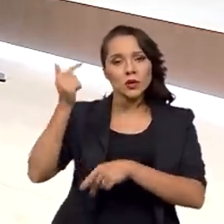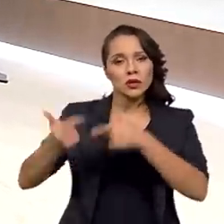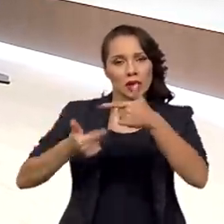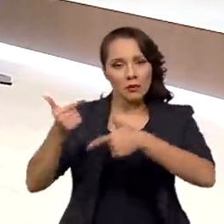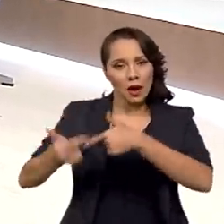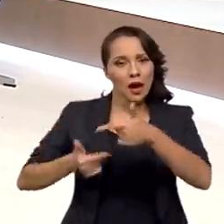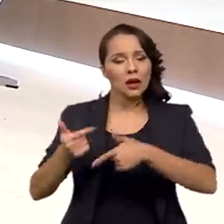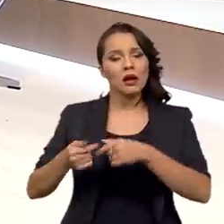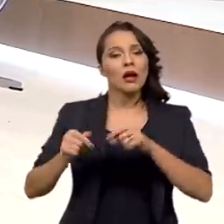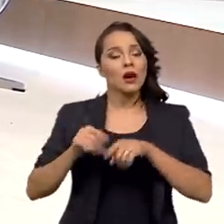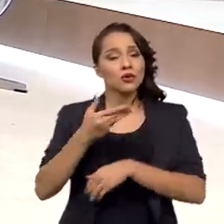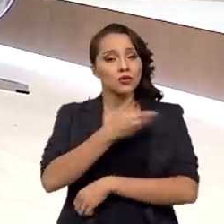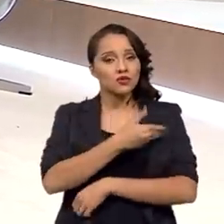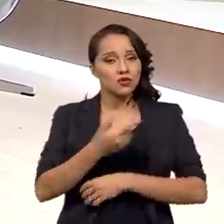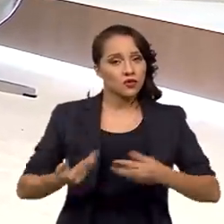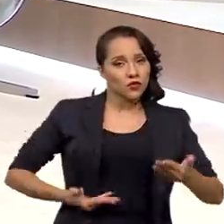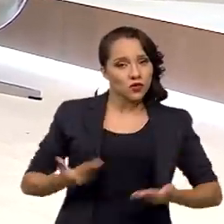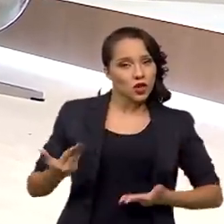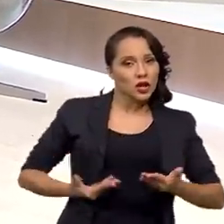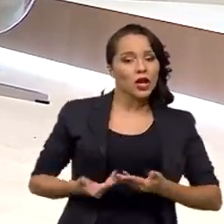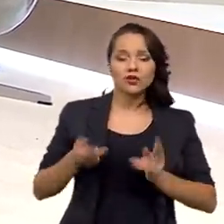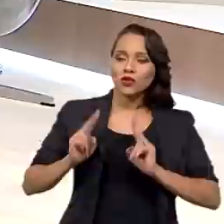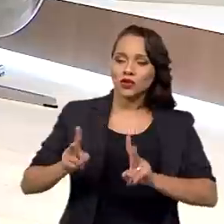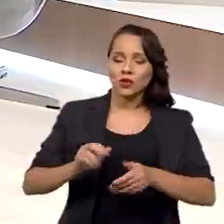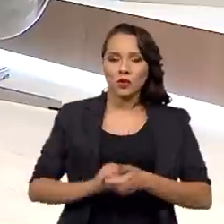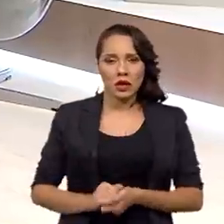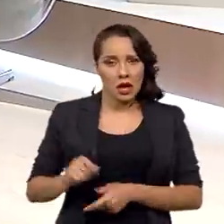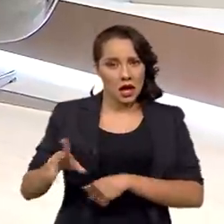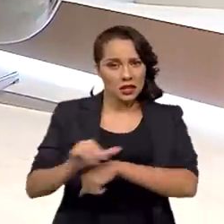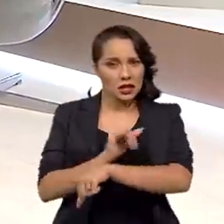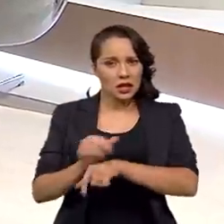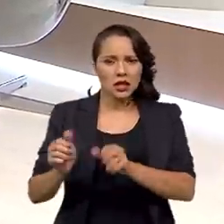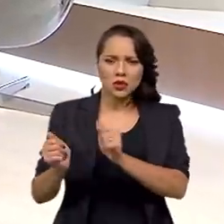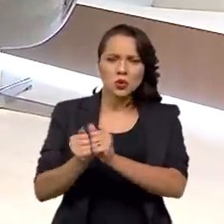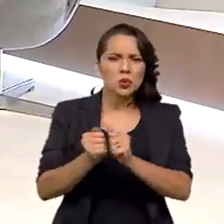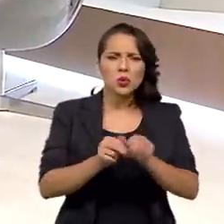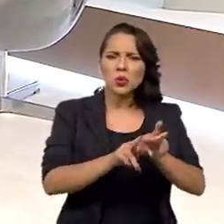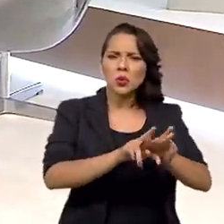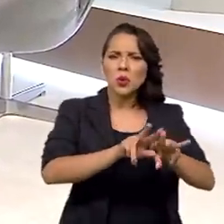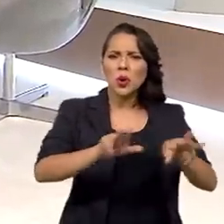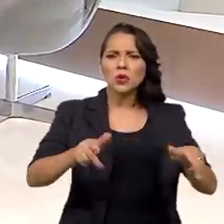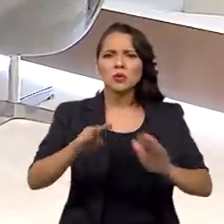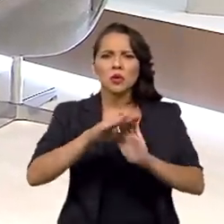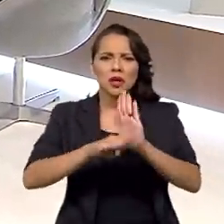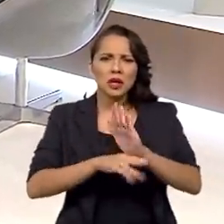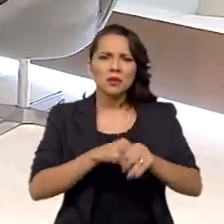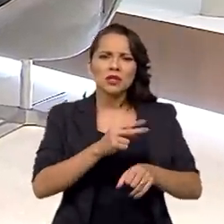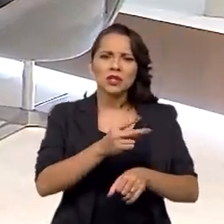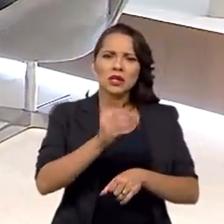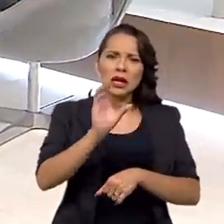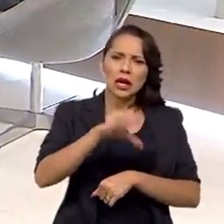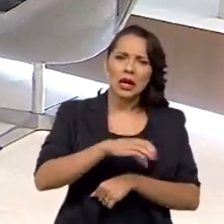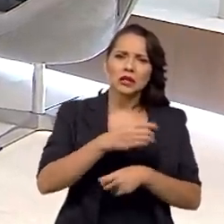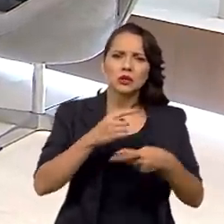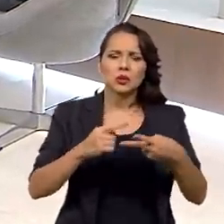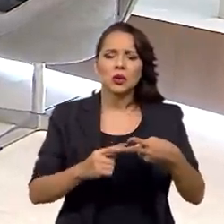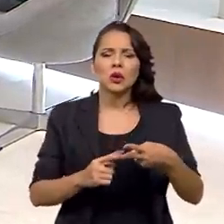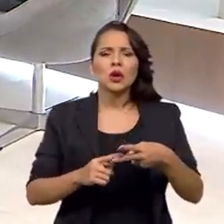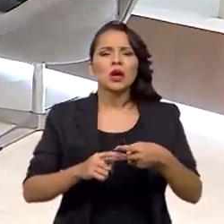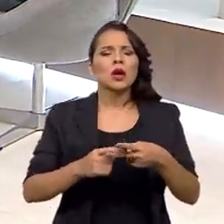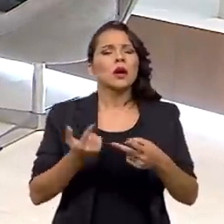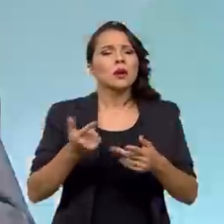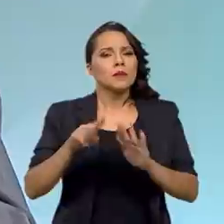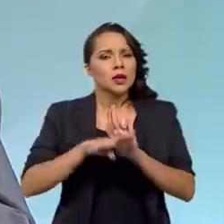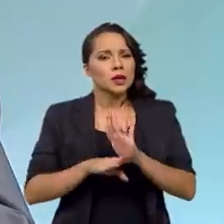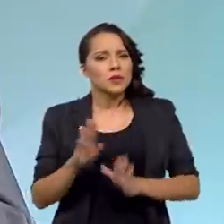trabalhando. essas medidas, em conjunto com várias outras, os nossos programas de crédito, os nossos programas de